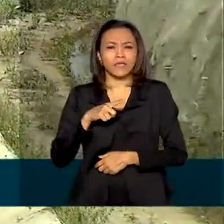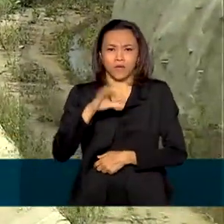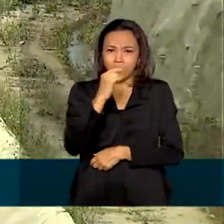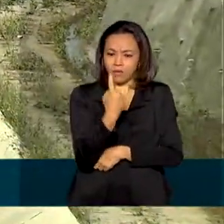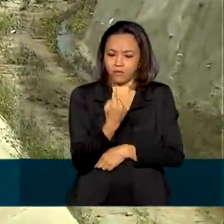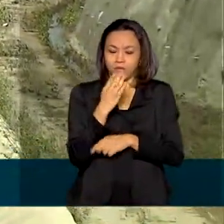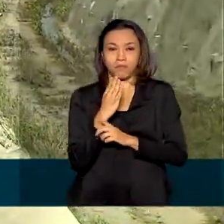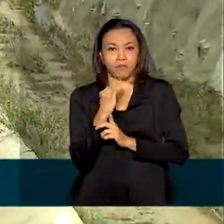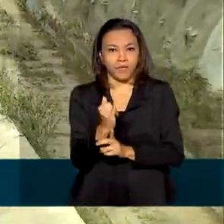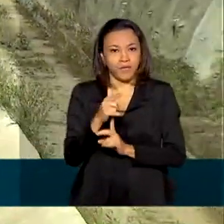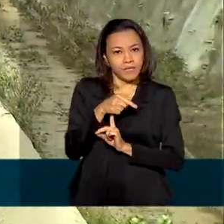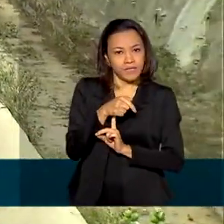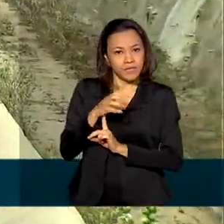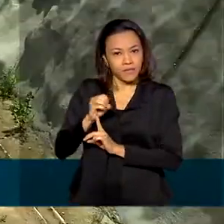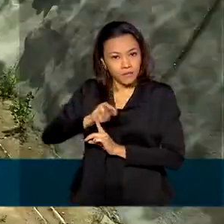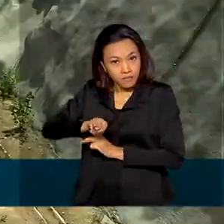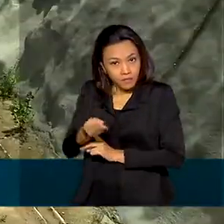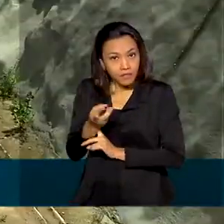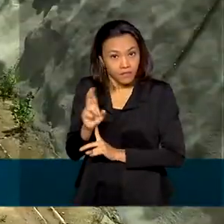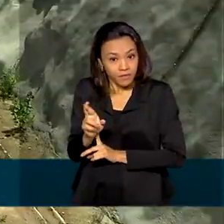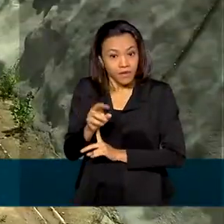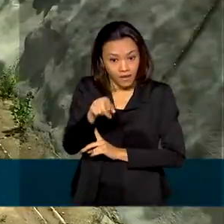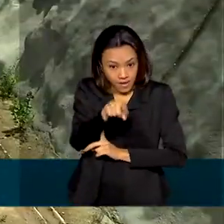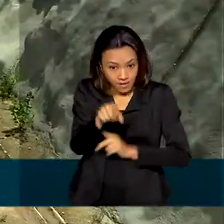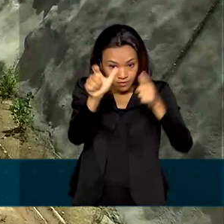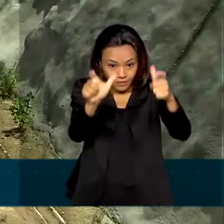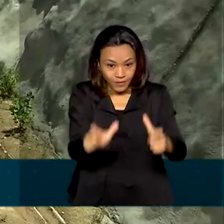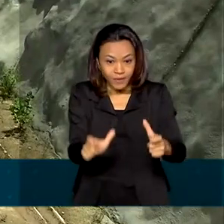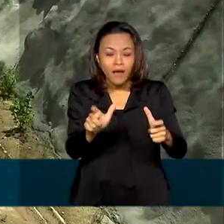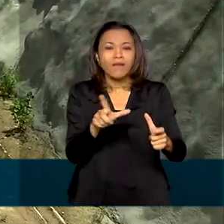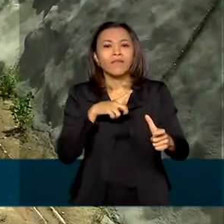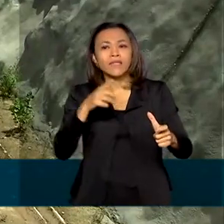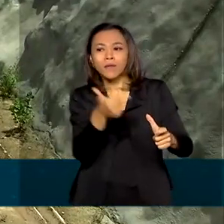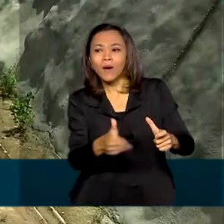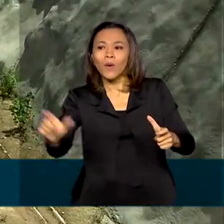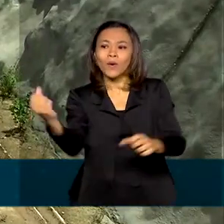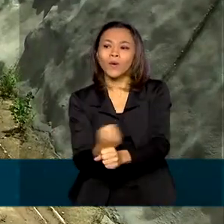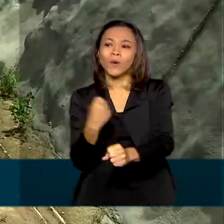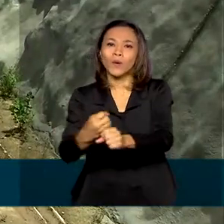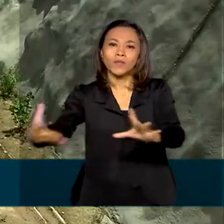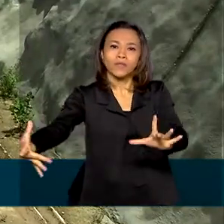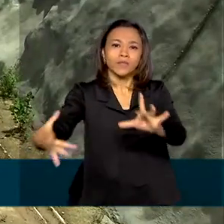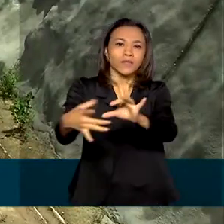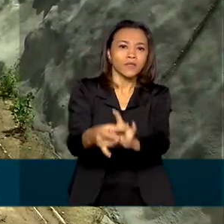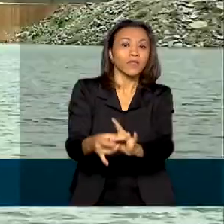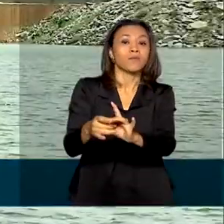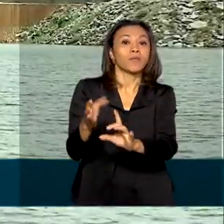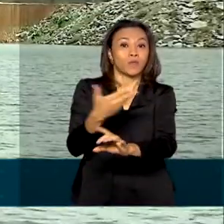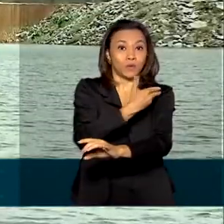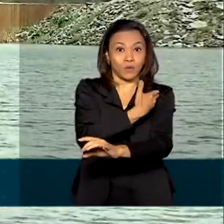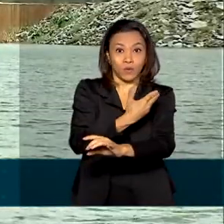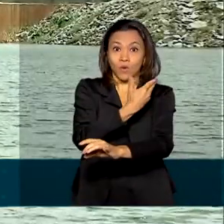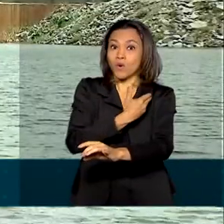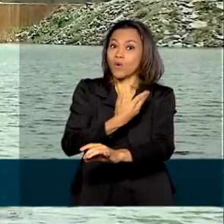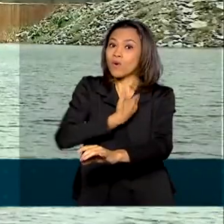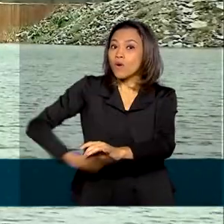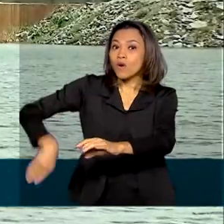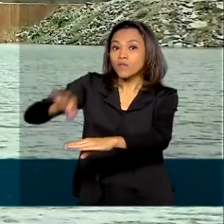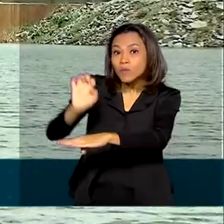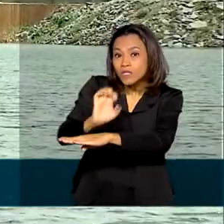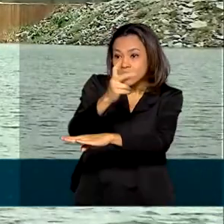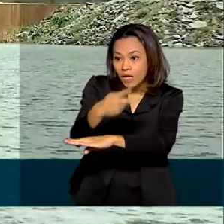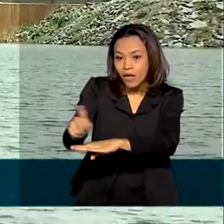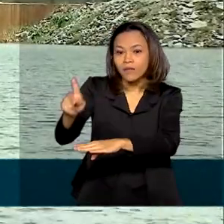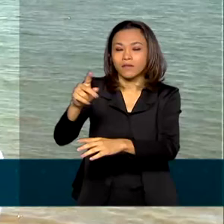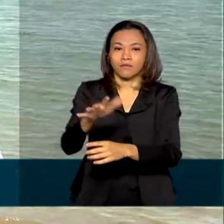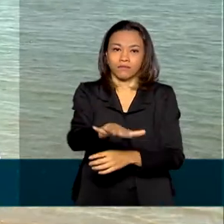de 1 bilhão e 700 milhões de reais, o ramal será interligado a uma outra obra feita pelos governos estaduais, a adutora do Agreste